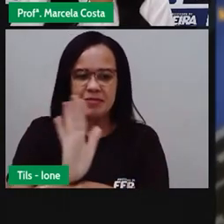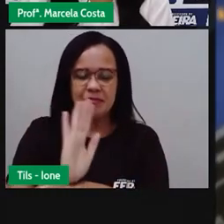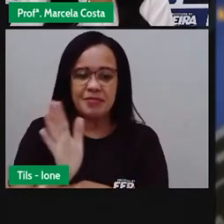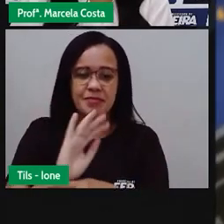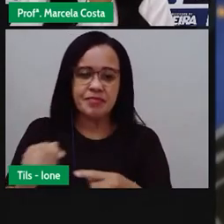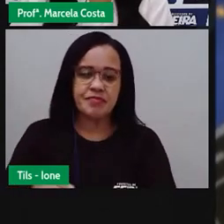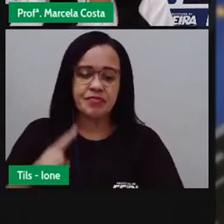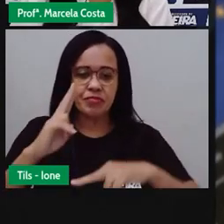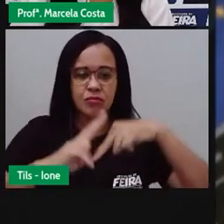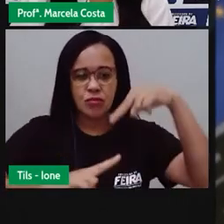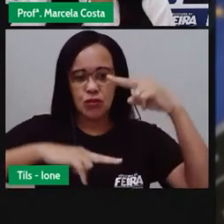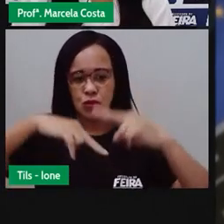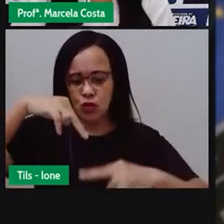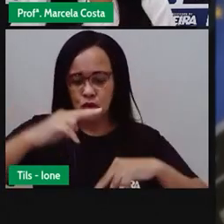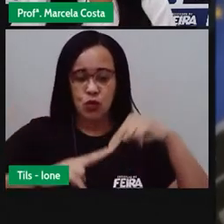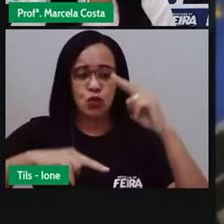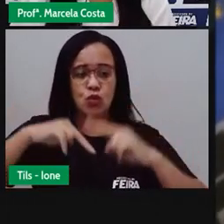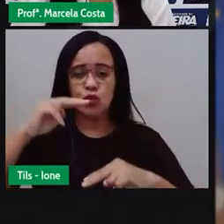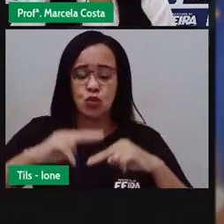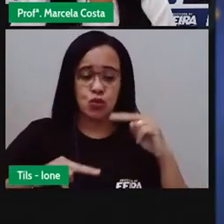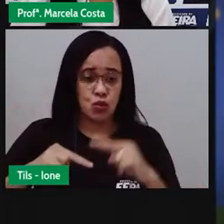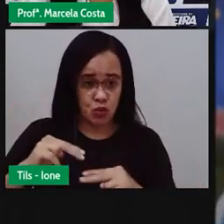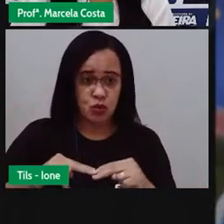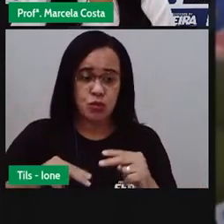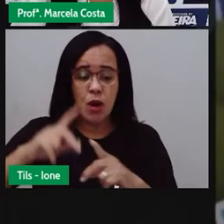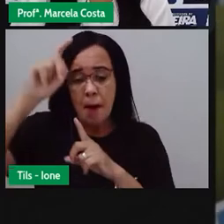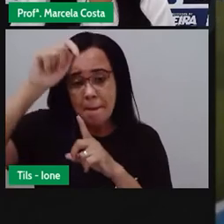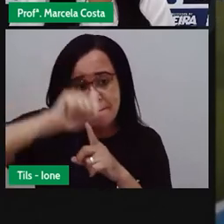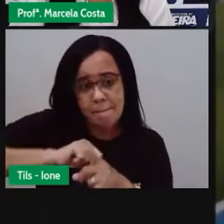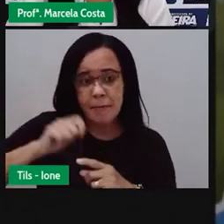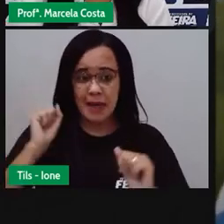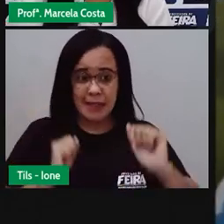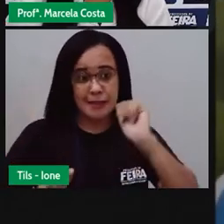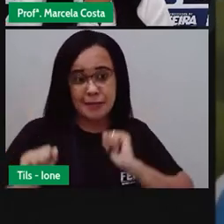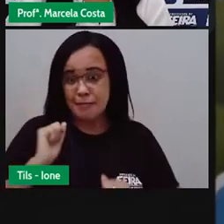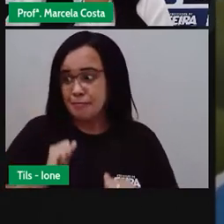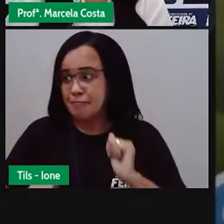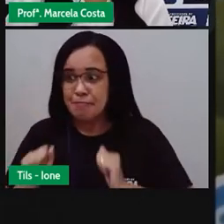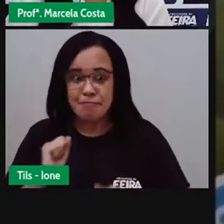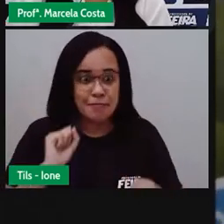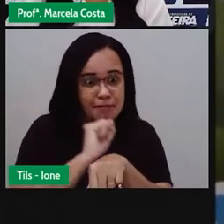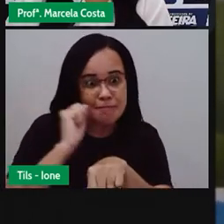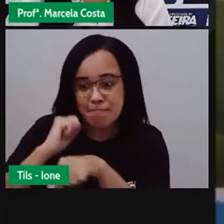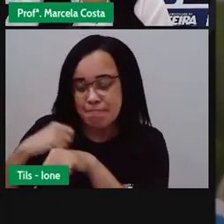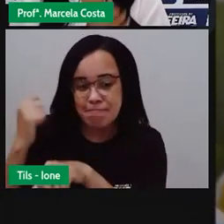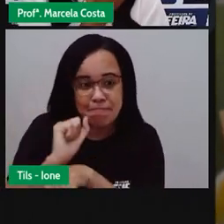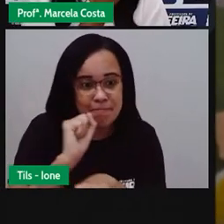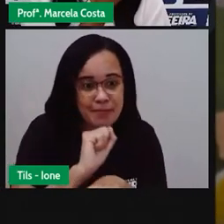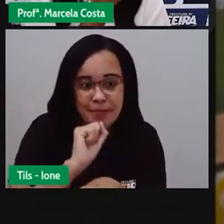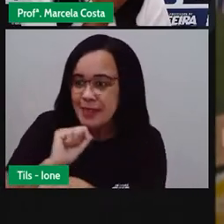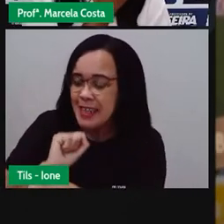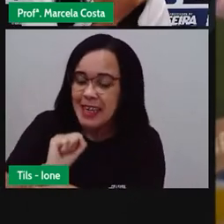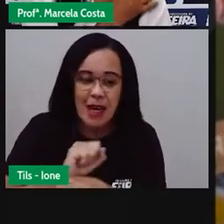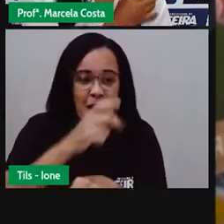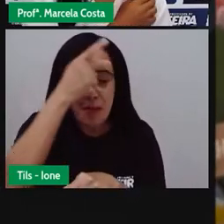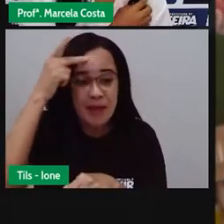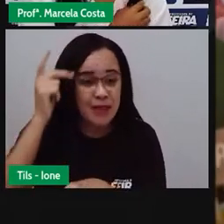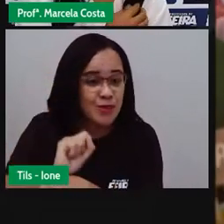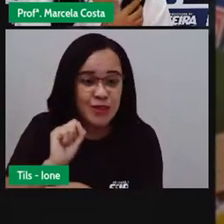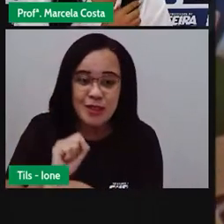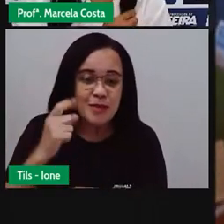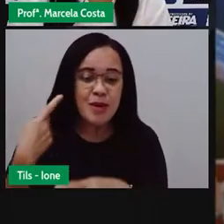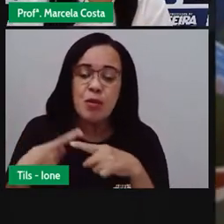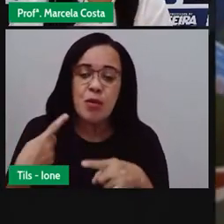Junho é o mês mais aguardado na região Nordeste do Brasil. Toda essa ansiedade se deve à chegada das